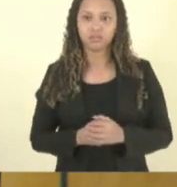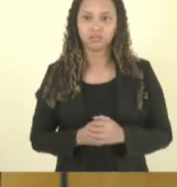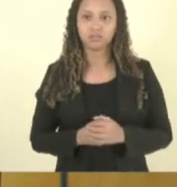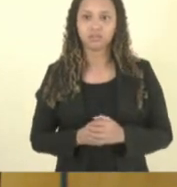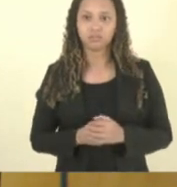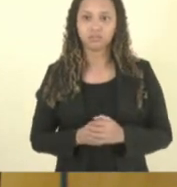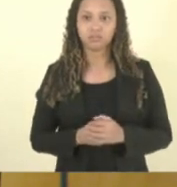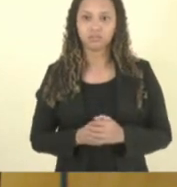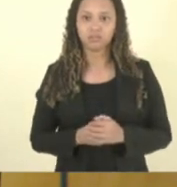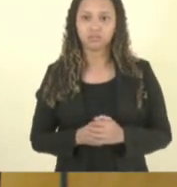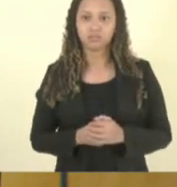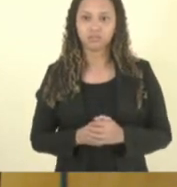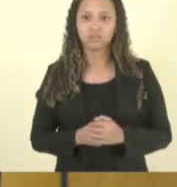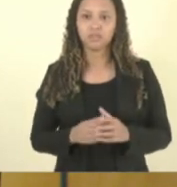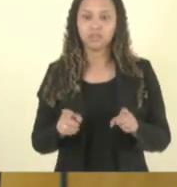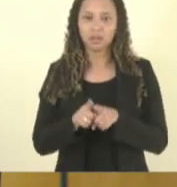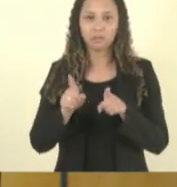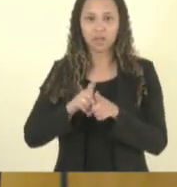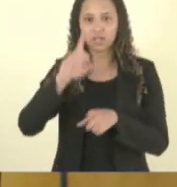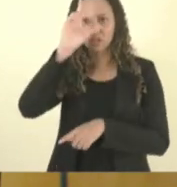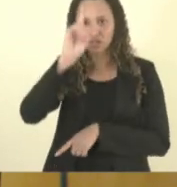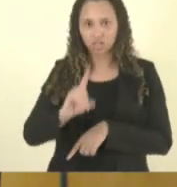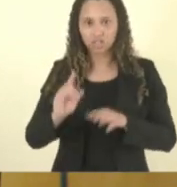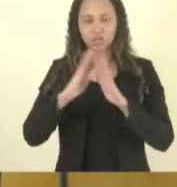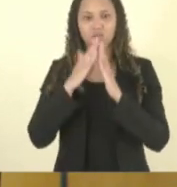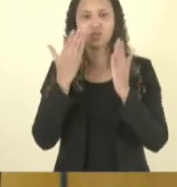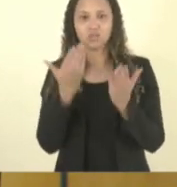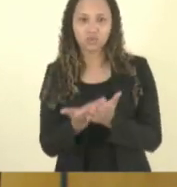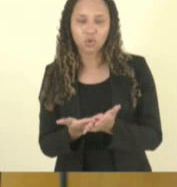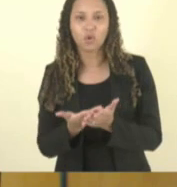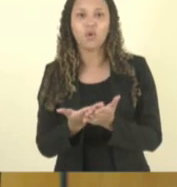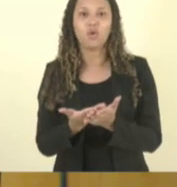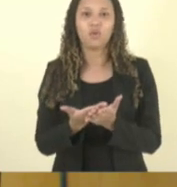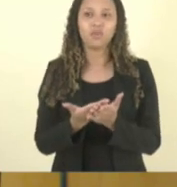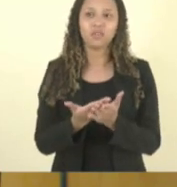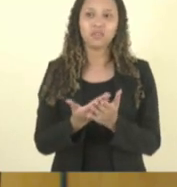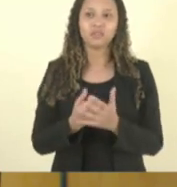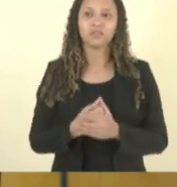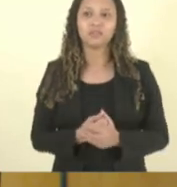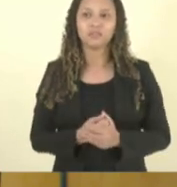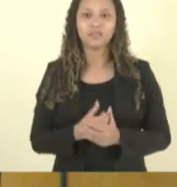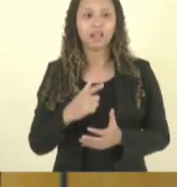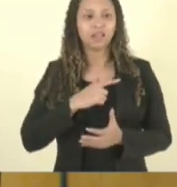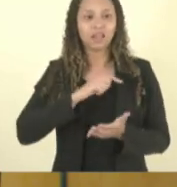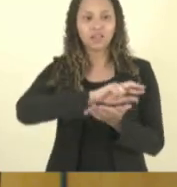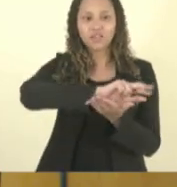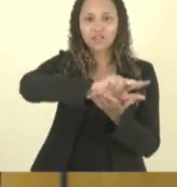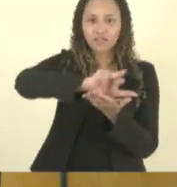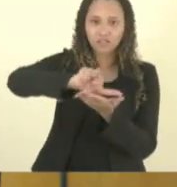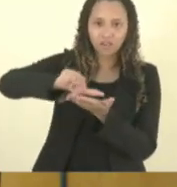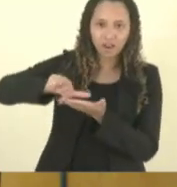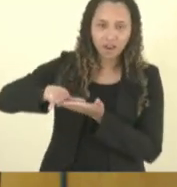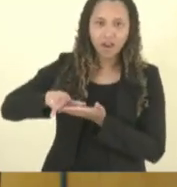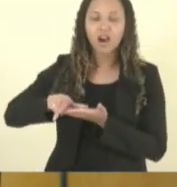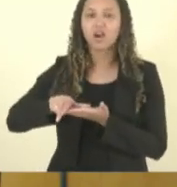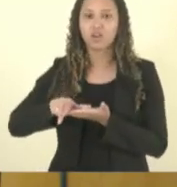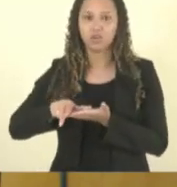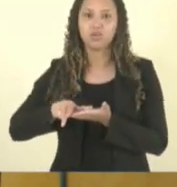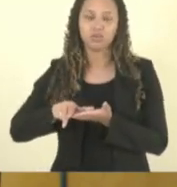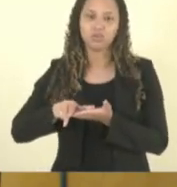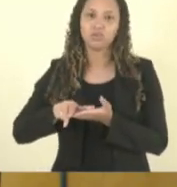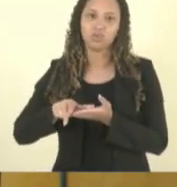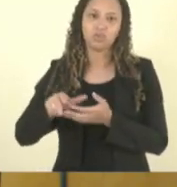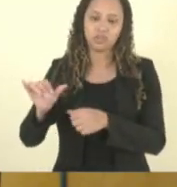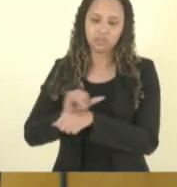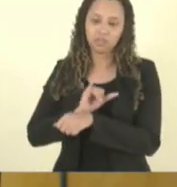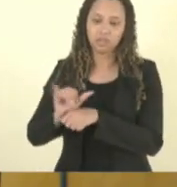direção da escola ou na própria nós temos diversos canais pra isso